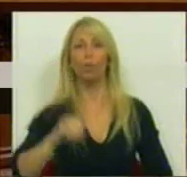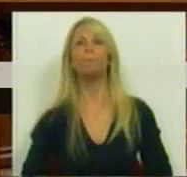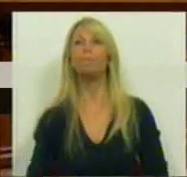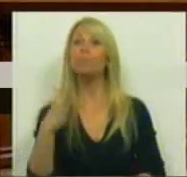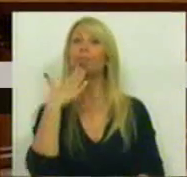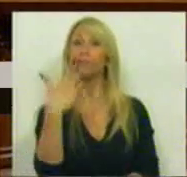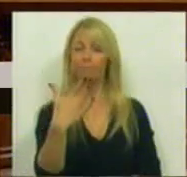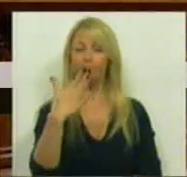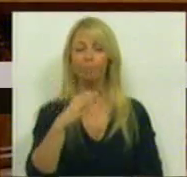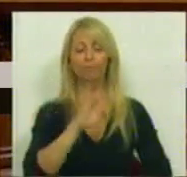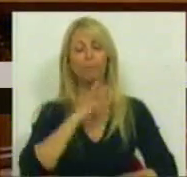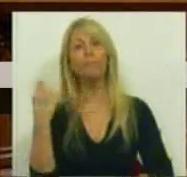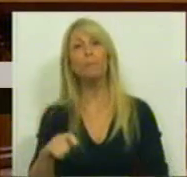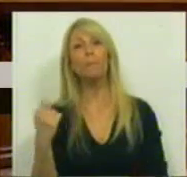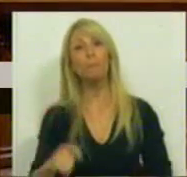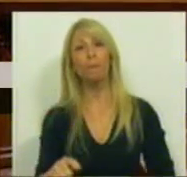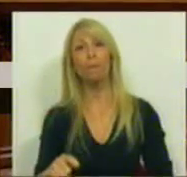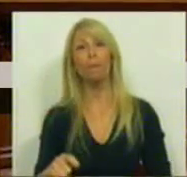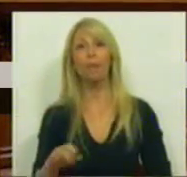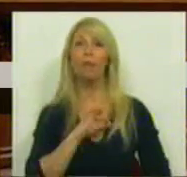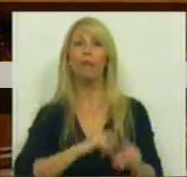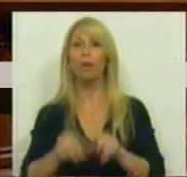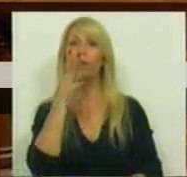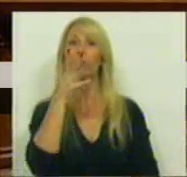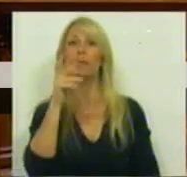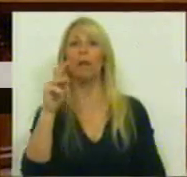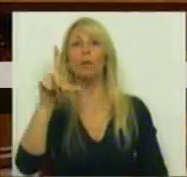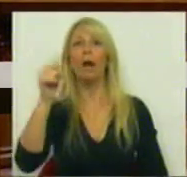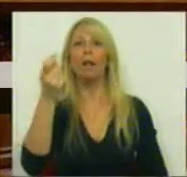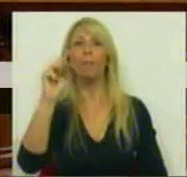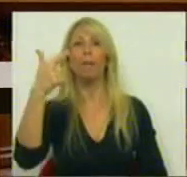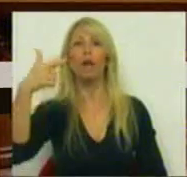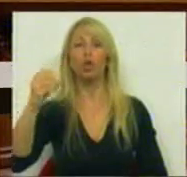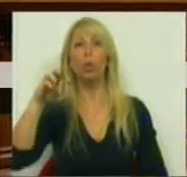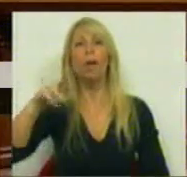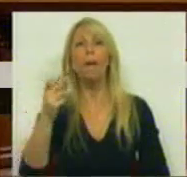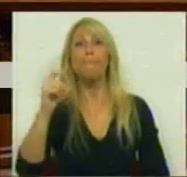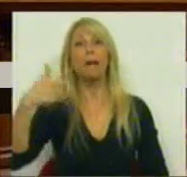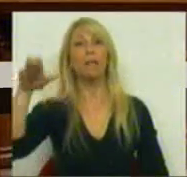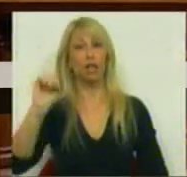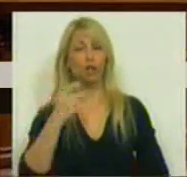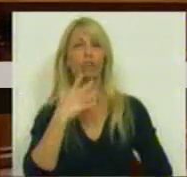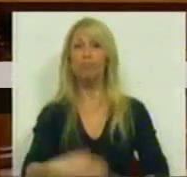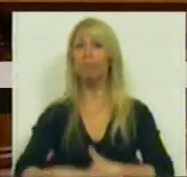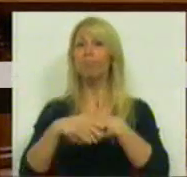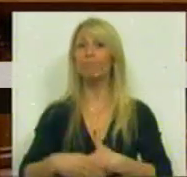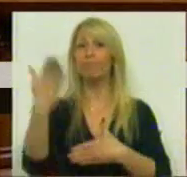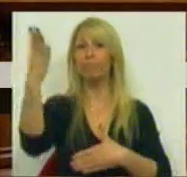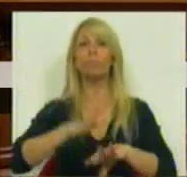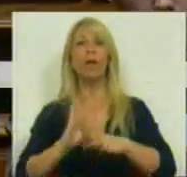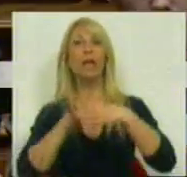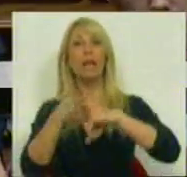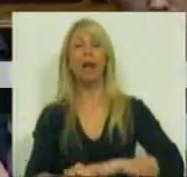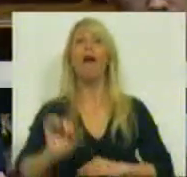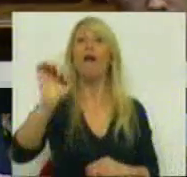Muito obrigada Sr. Presidente, Sr. Deputado Alberto Martins, cumprimentá-lo pela sua intervenção.